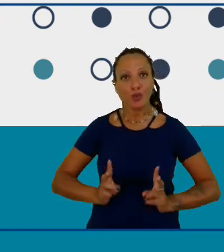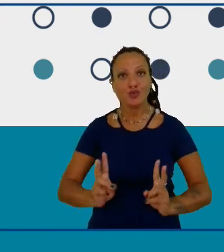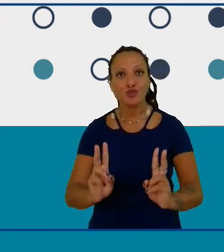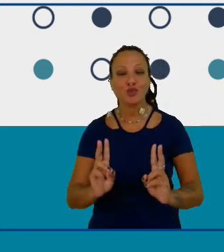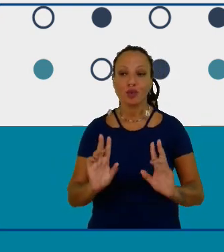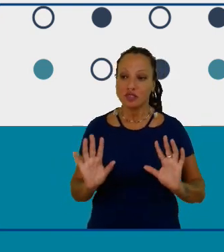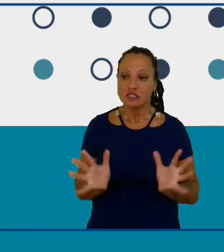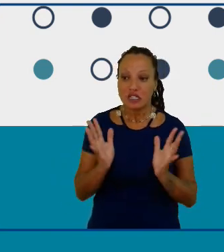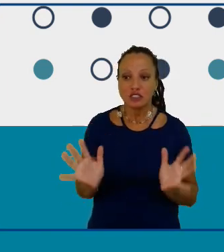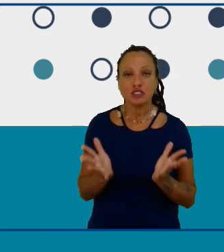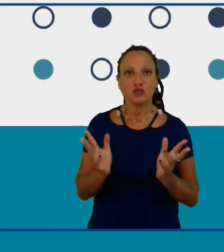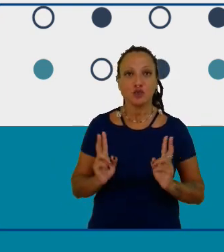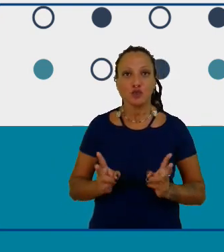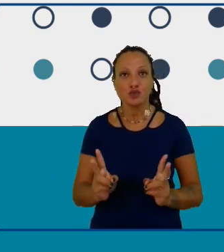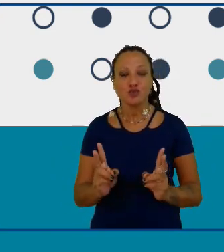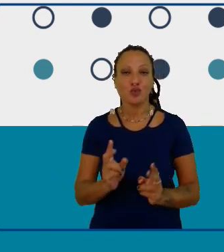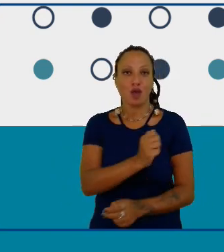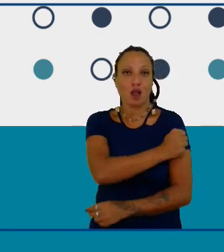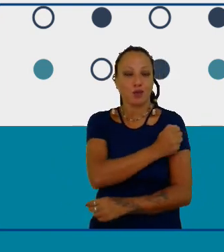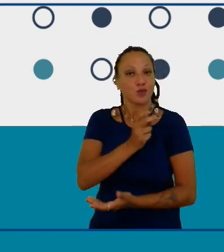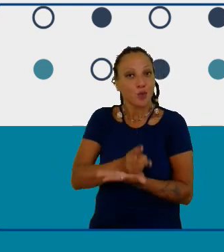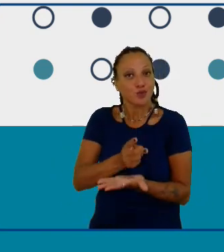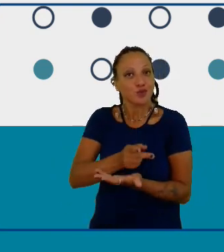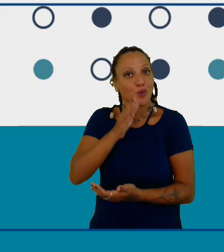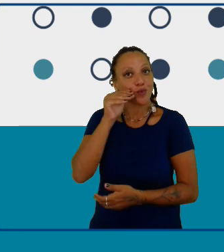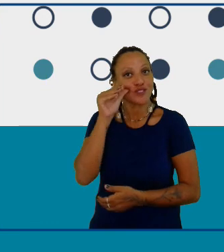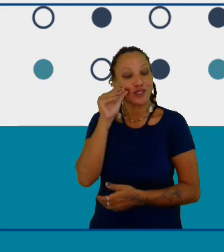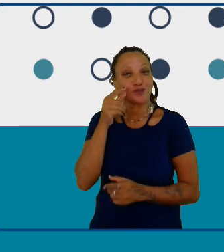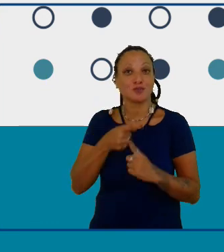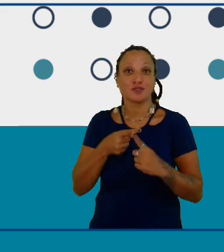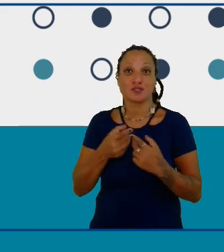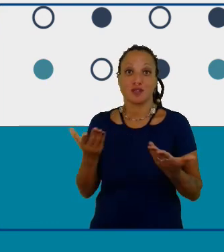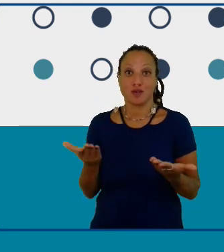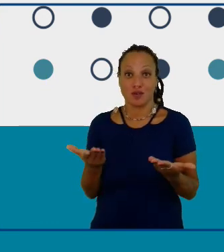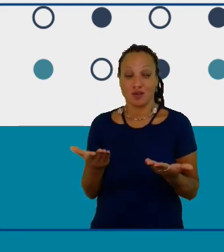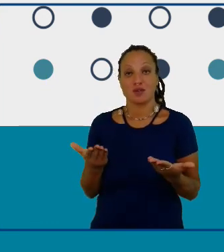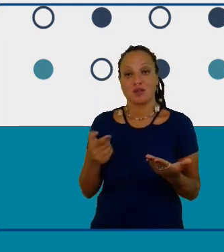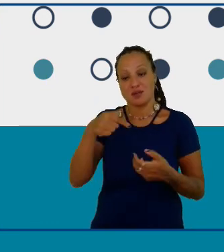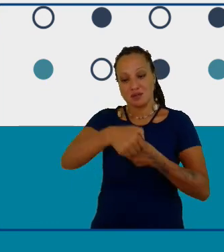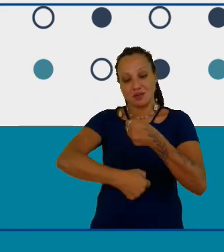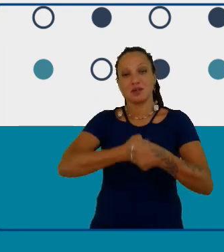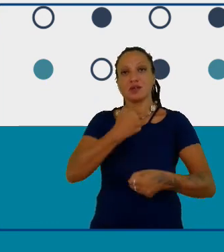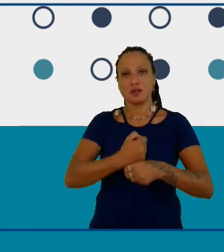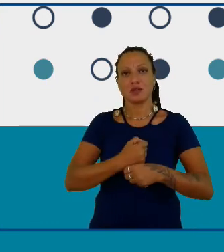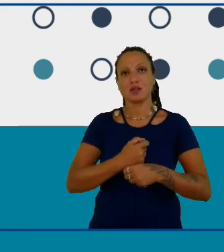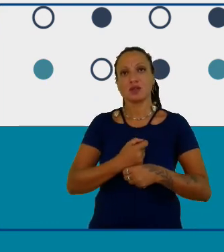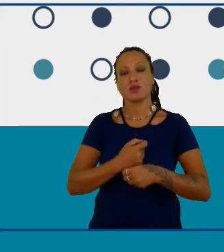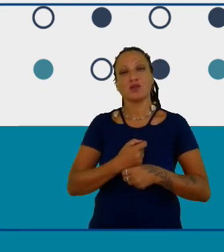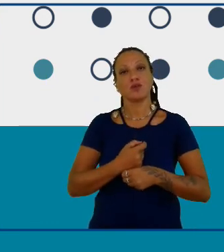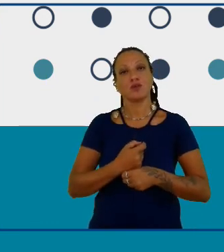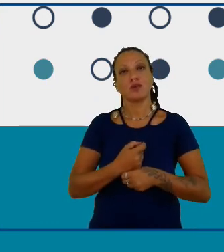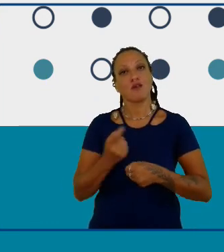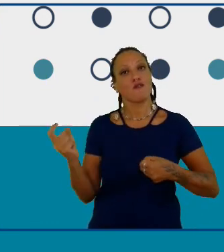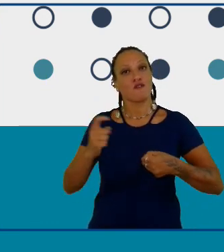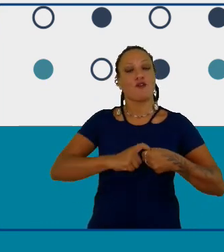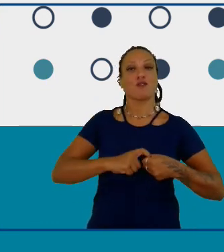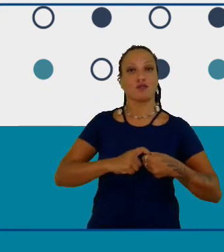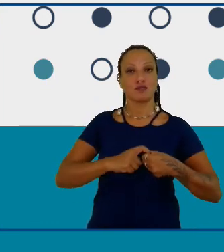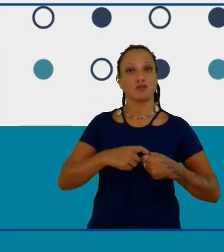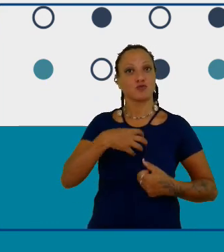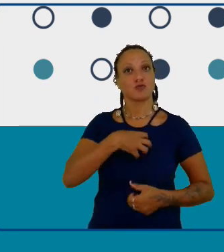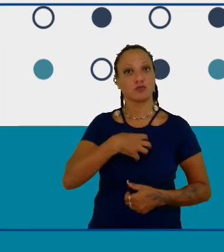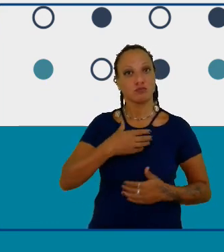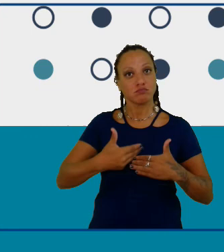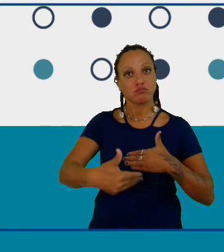curiosidade para esse ano tocar de forma mais efetiva uma vez que a partir de